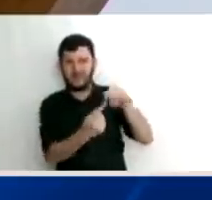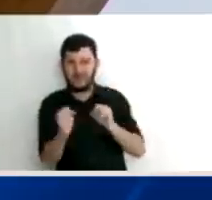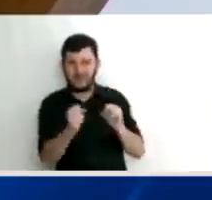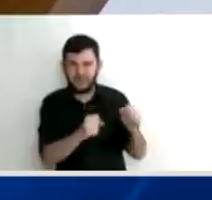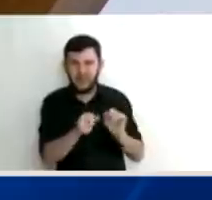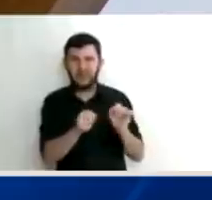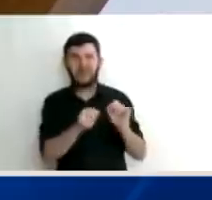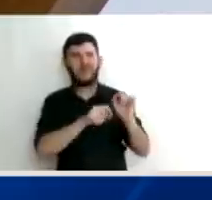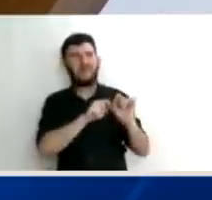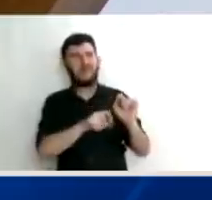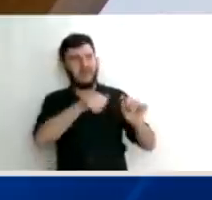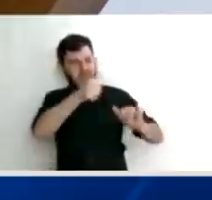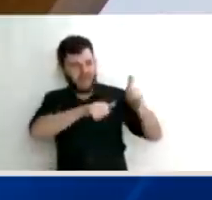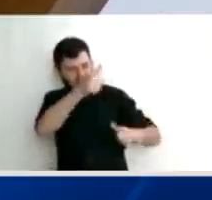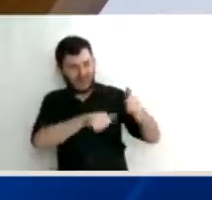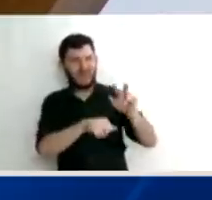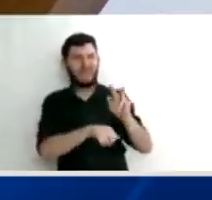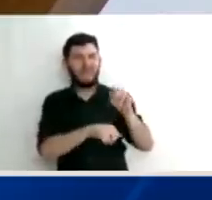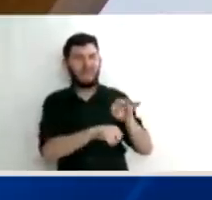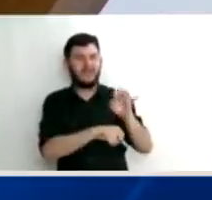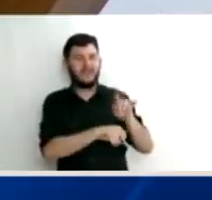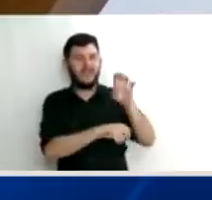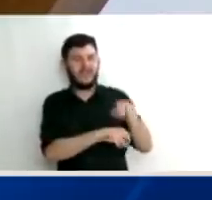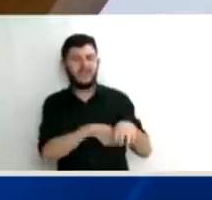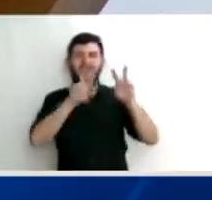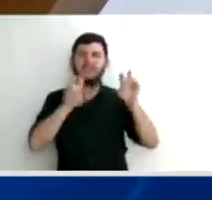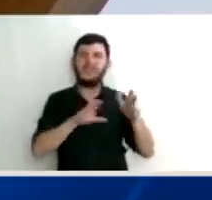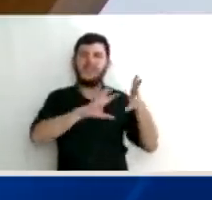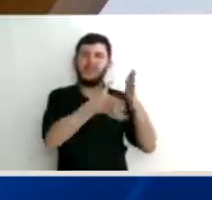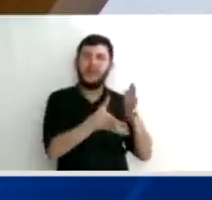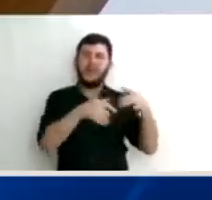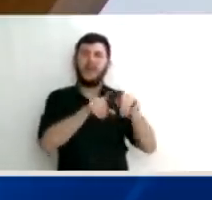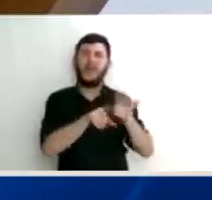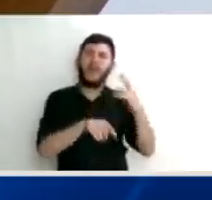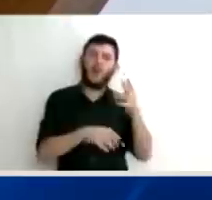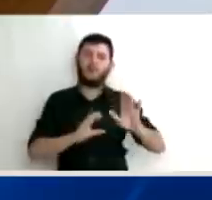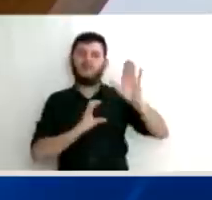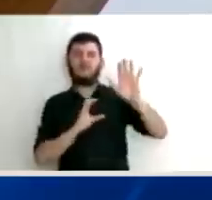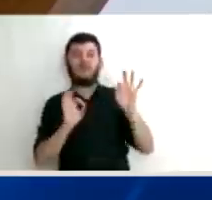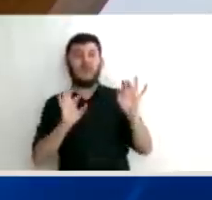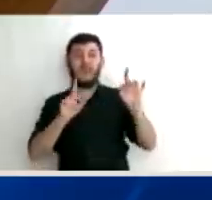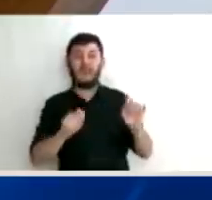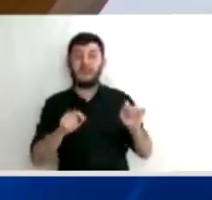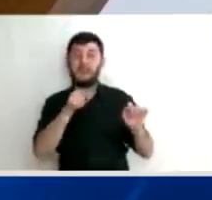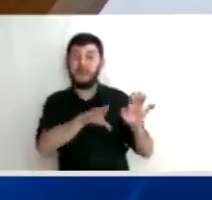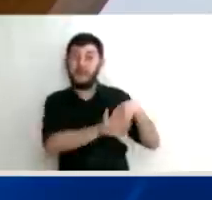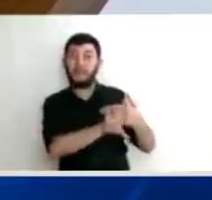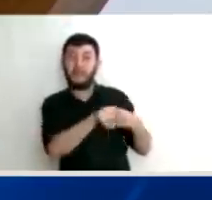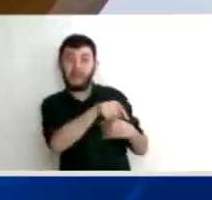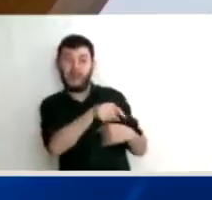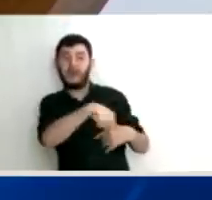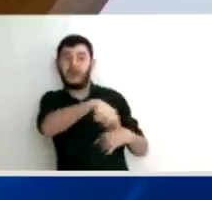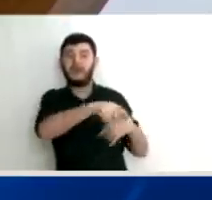Ele entende que há uma ligação que diz respeito a duas refinarias, mas também haveria ligação com